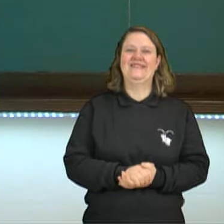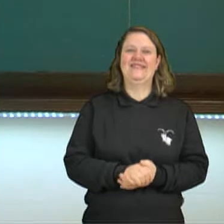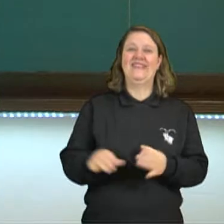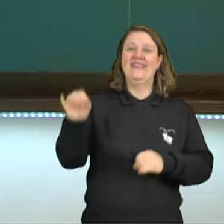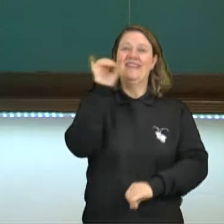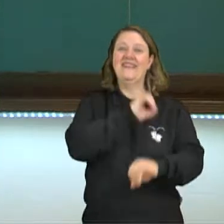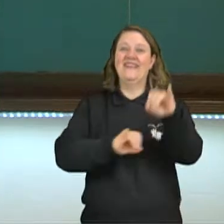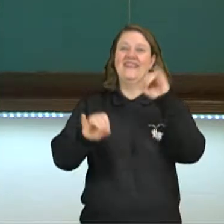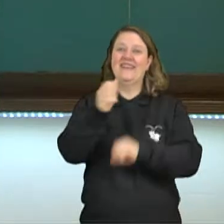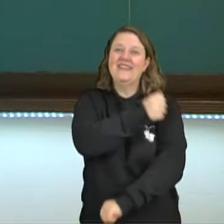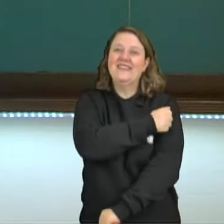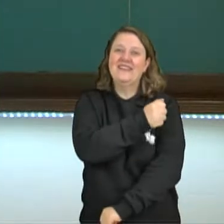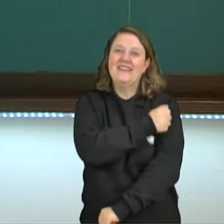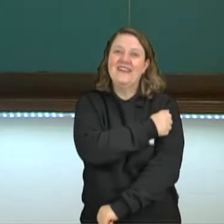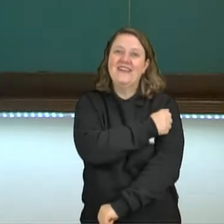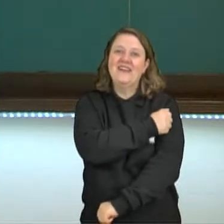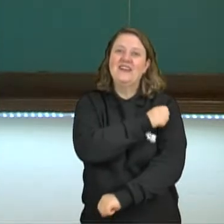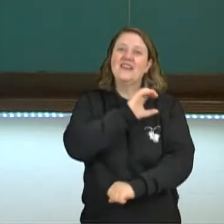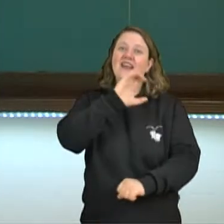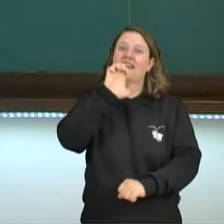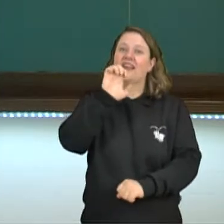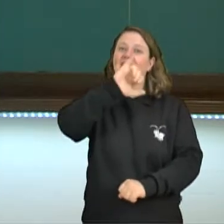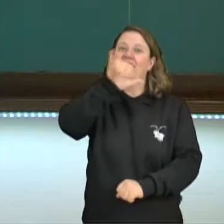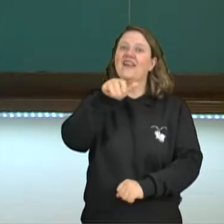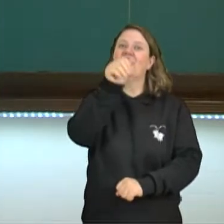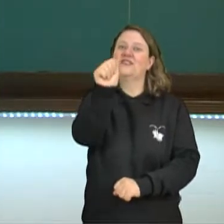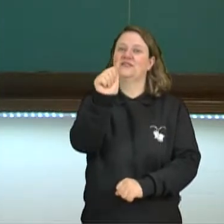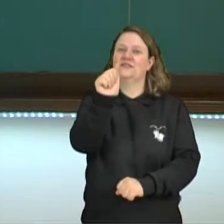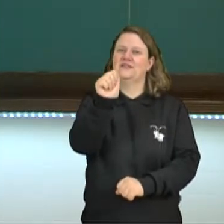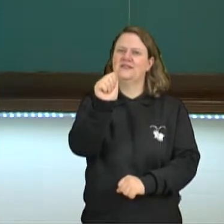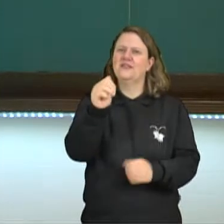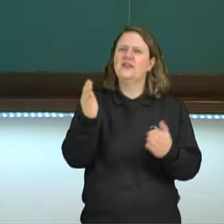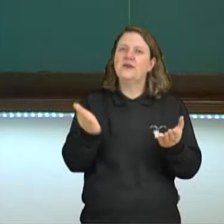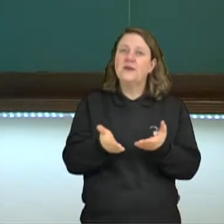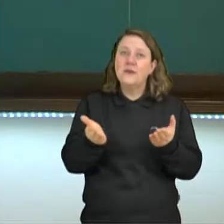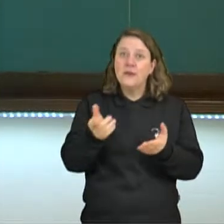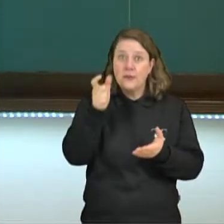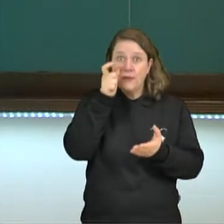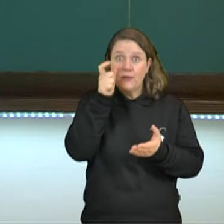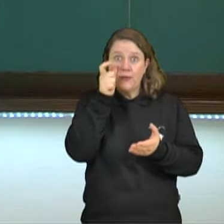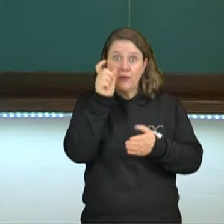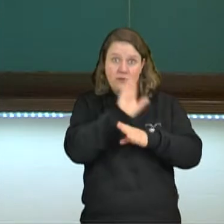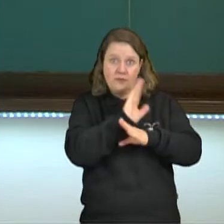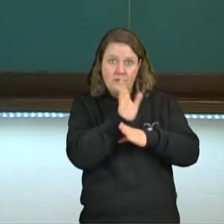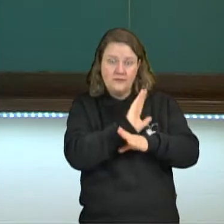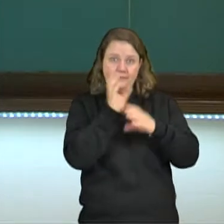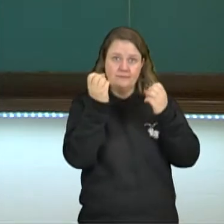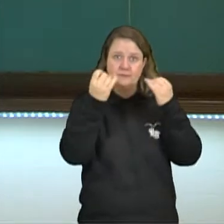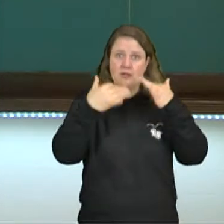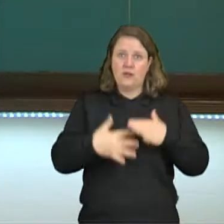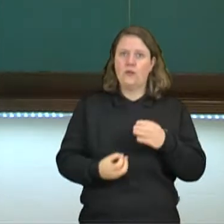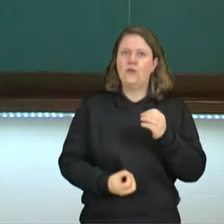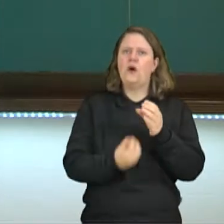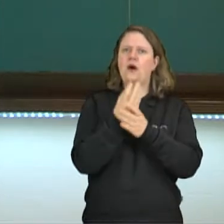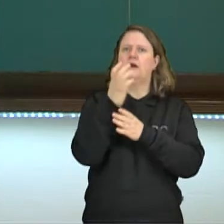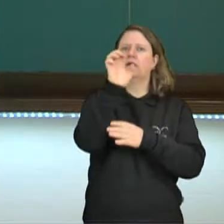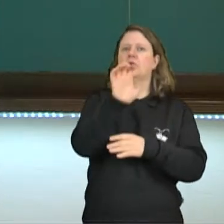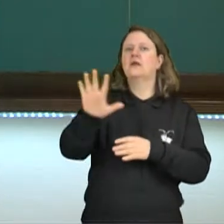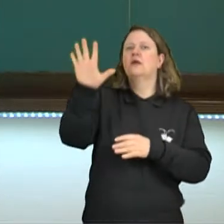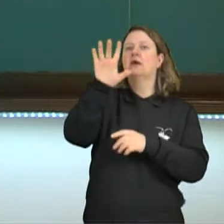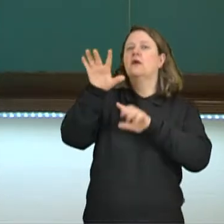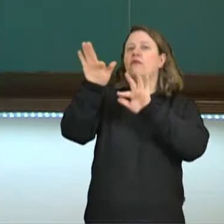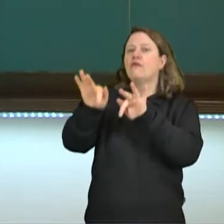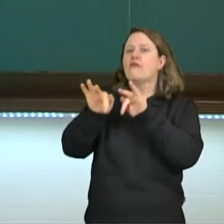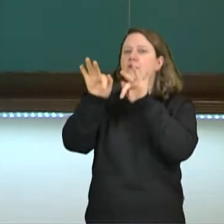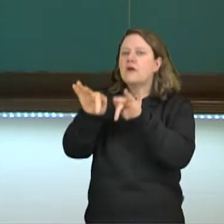Olá, estudantes da educação de jovens e adultos. Neste vídeo, vamos falar sobre a formação da Europa Feudal, o